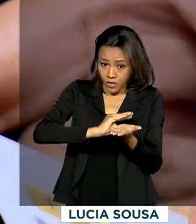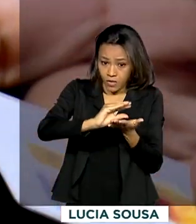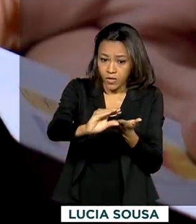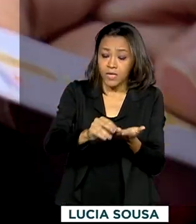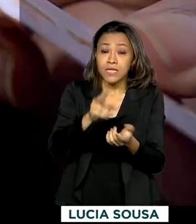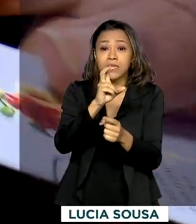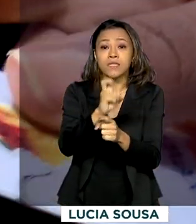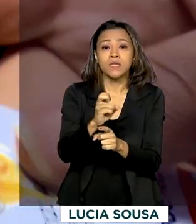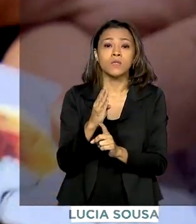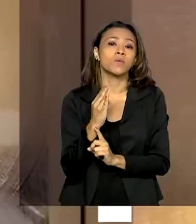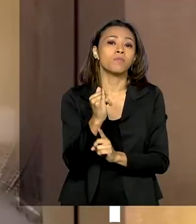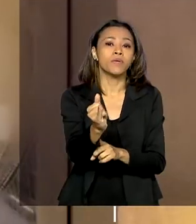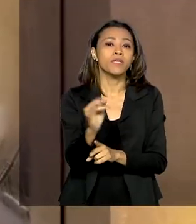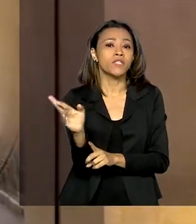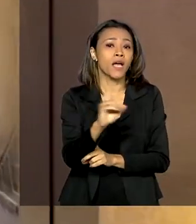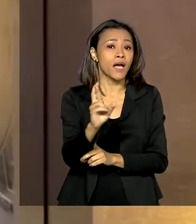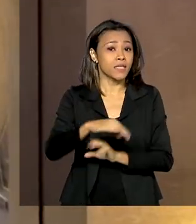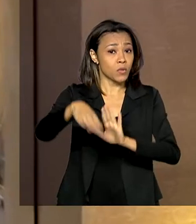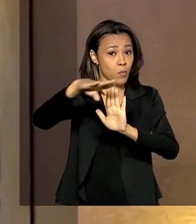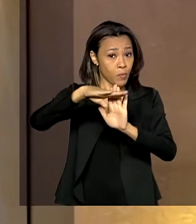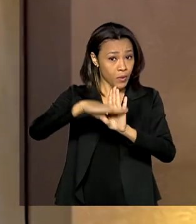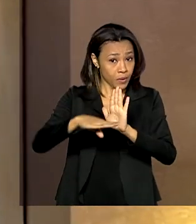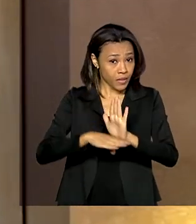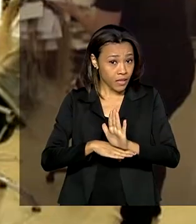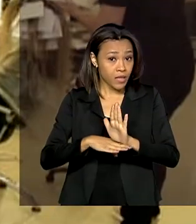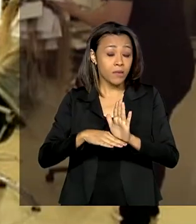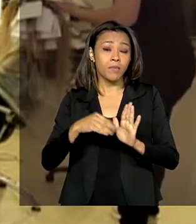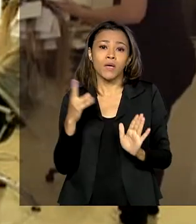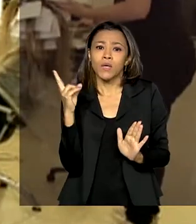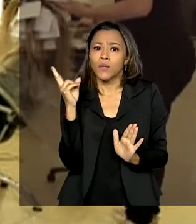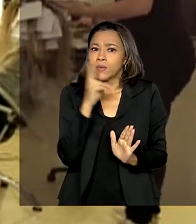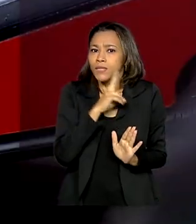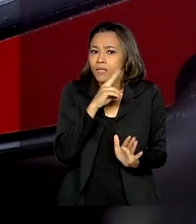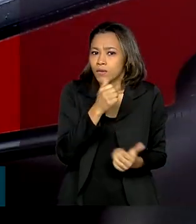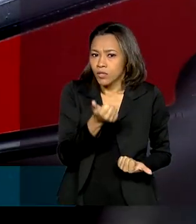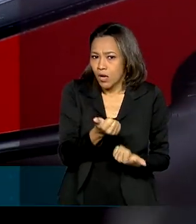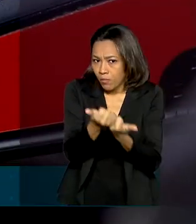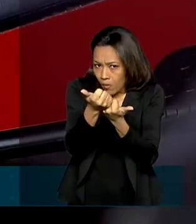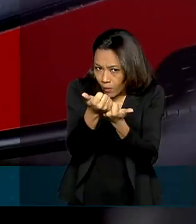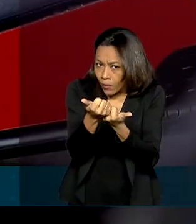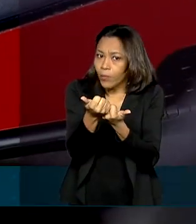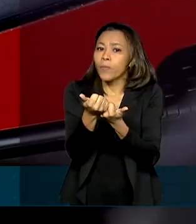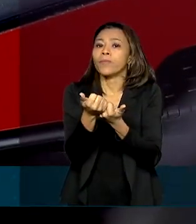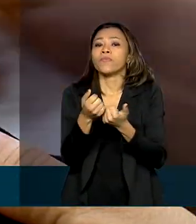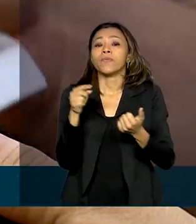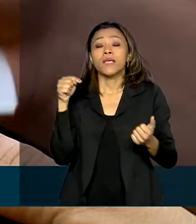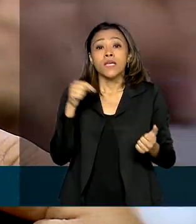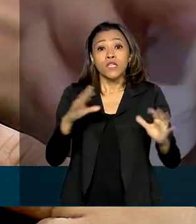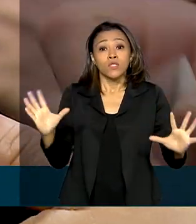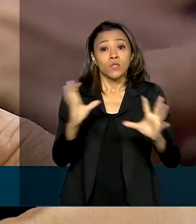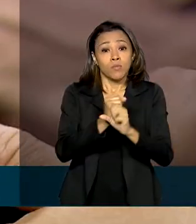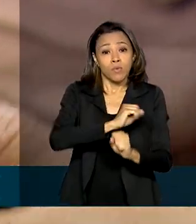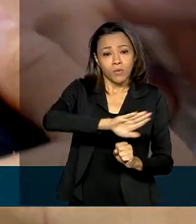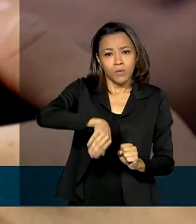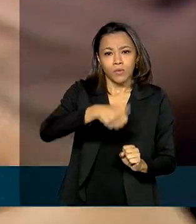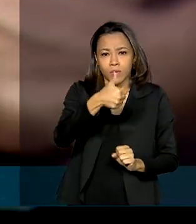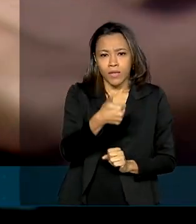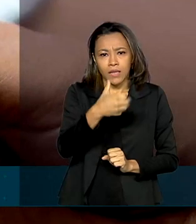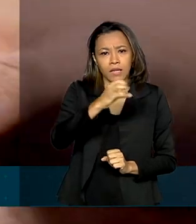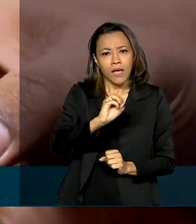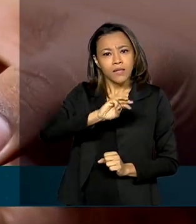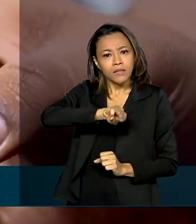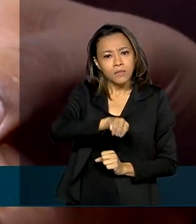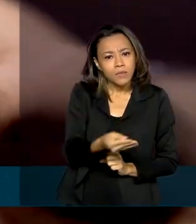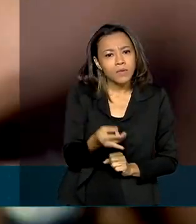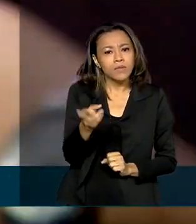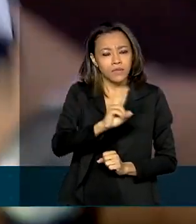bilhões de reais do Programa Emergencial de Acesso ao Crédito, o PEAC Maquininhas. No total serão disponibilizados 10